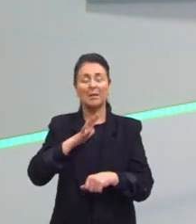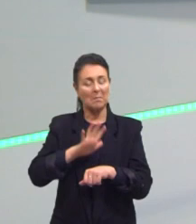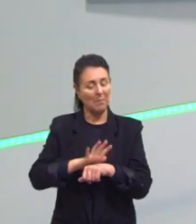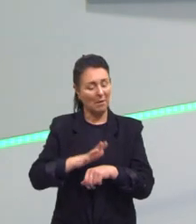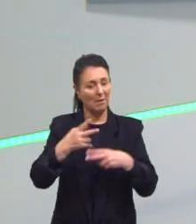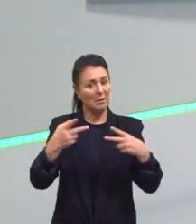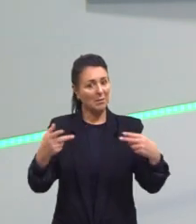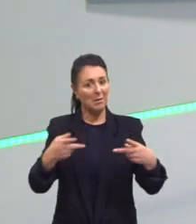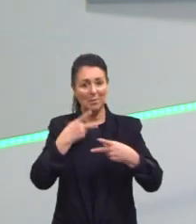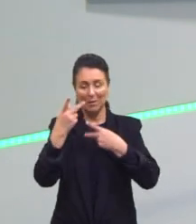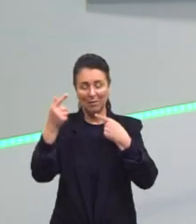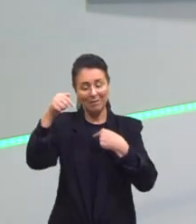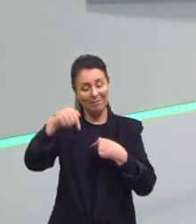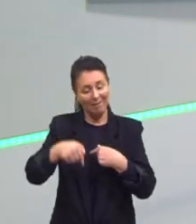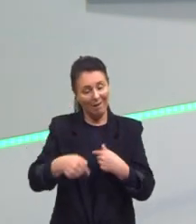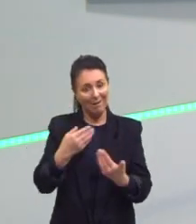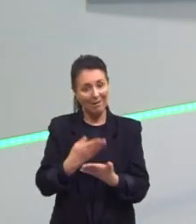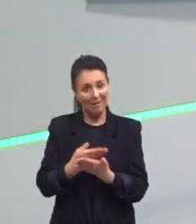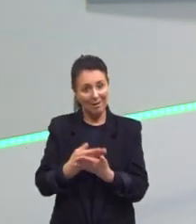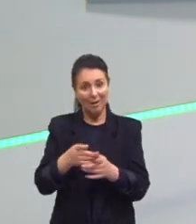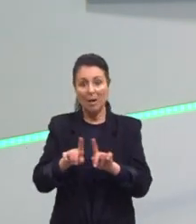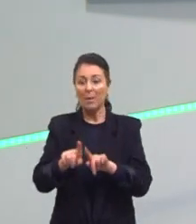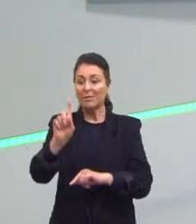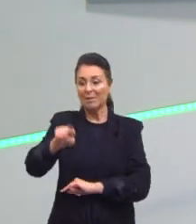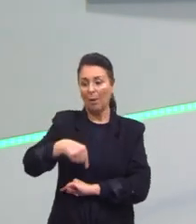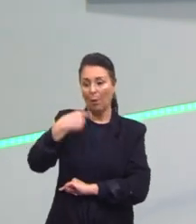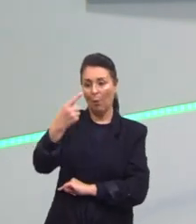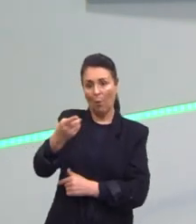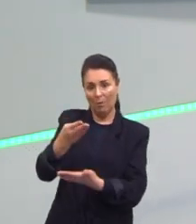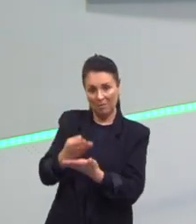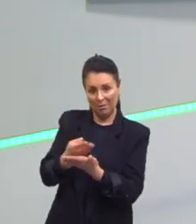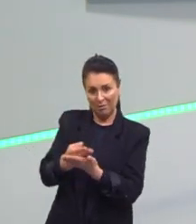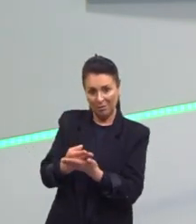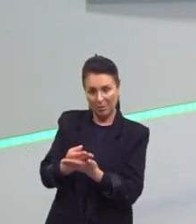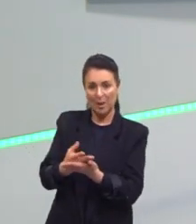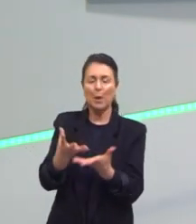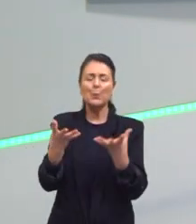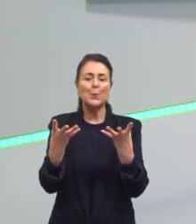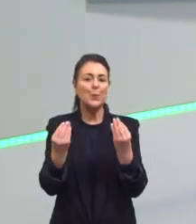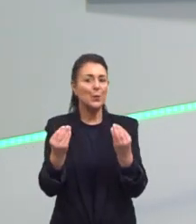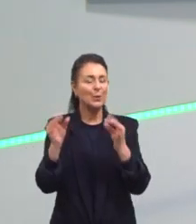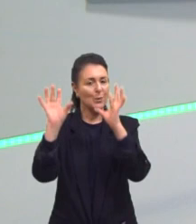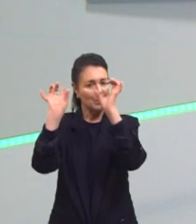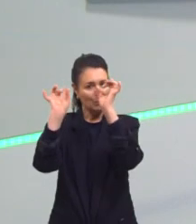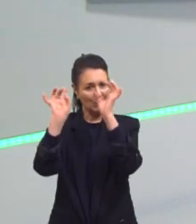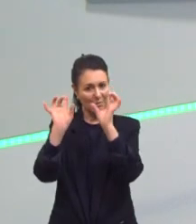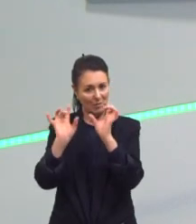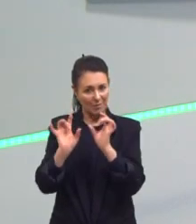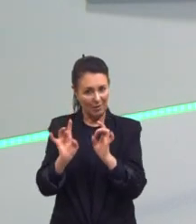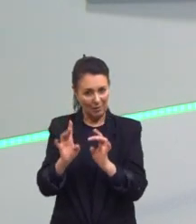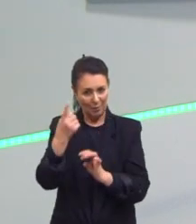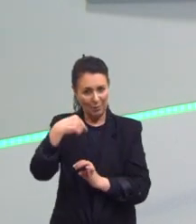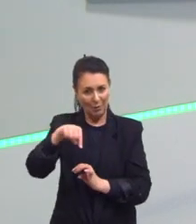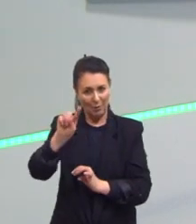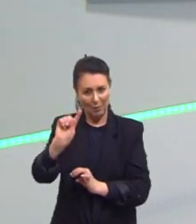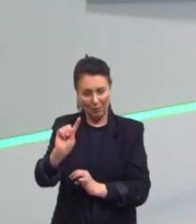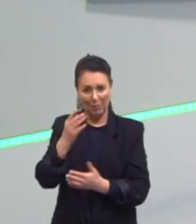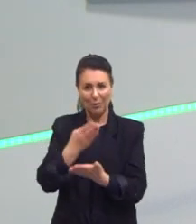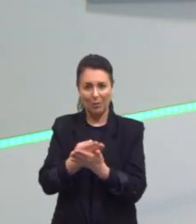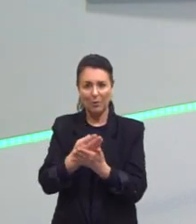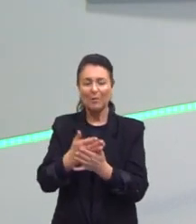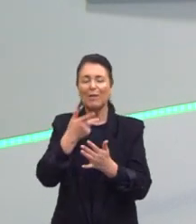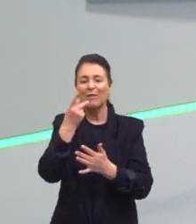Nessa aula Mas como A nossa próxima aula Ela também É uma aula Muito especial A nossa próxima aula E a gente Vai falar Sobre